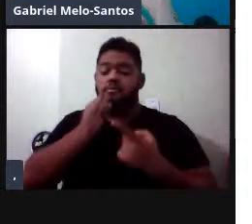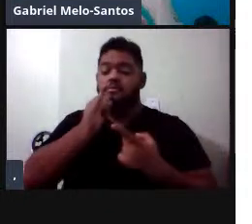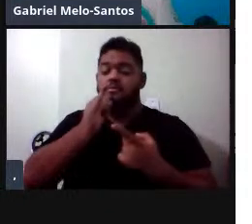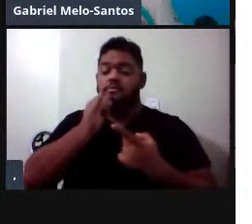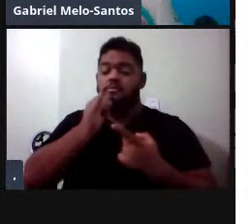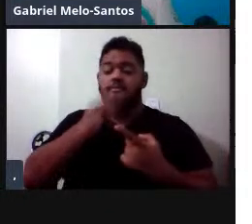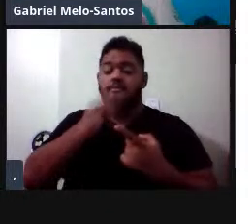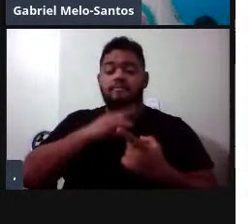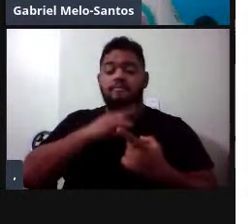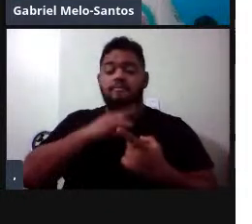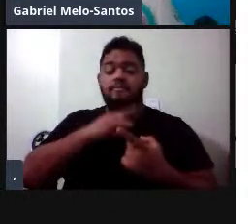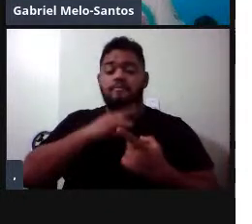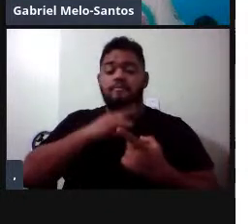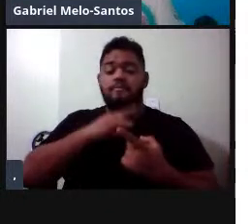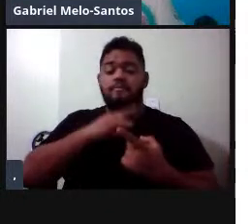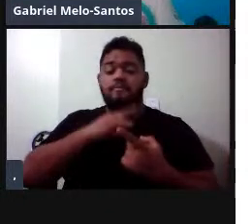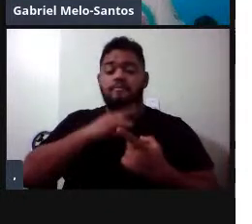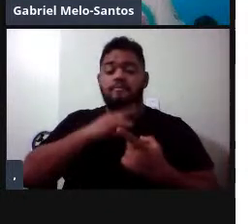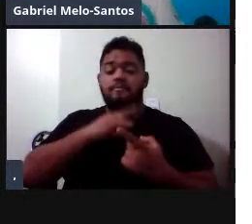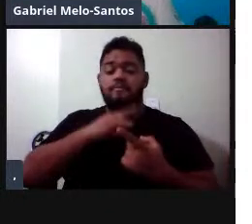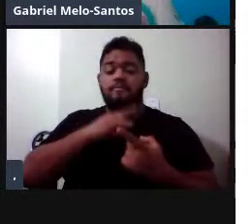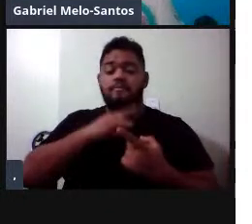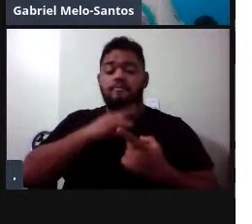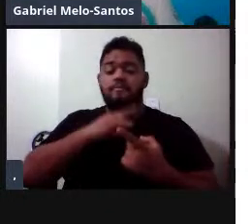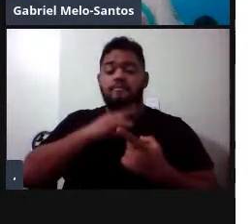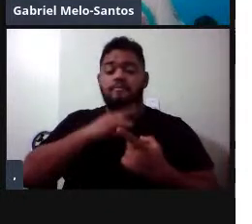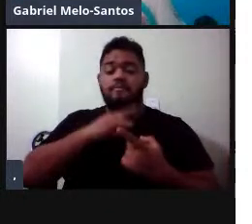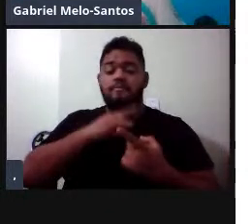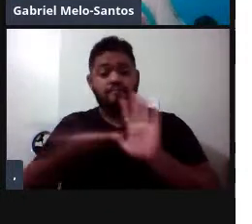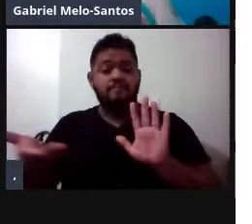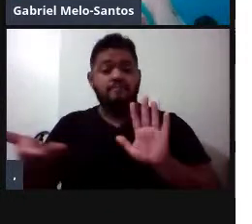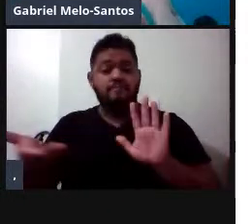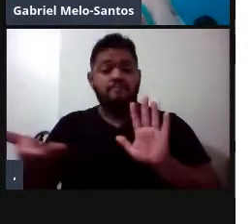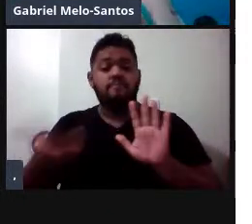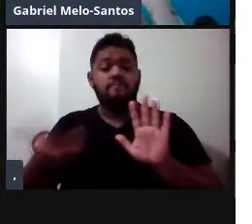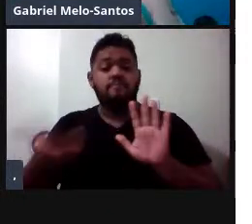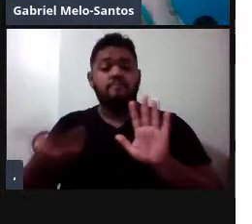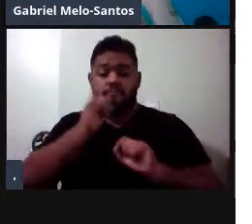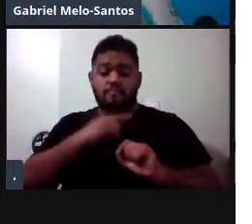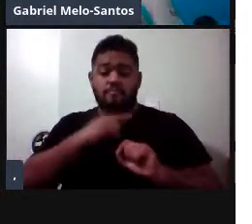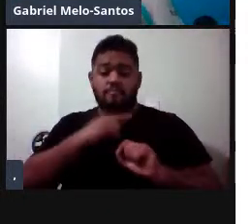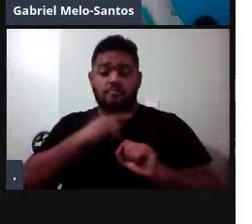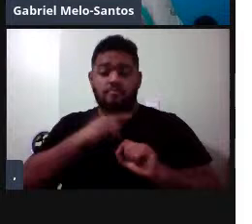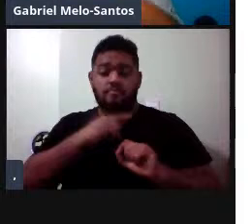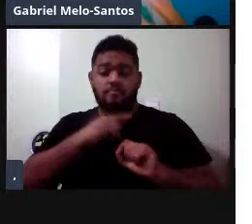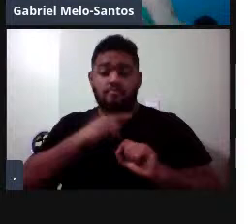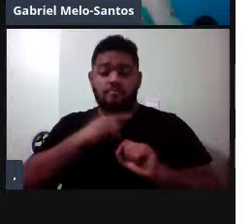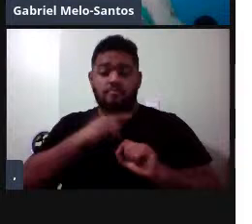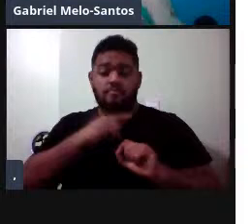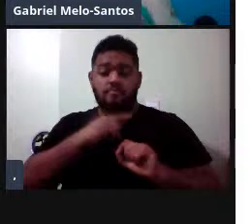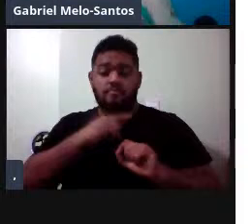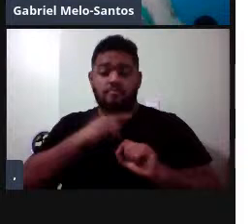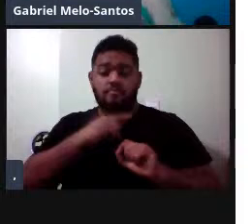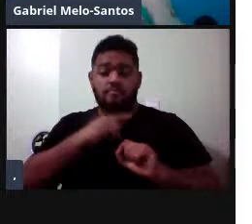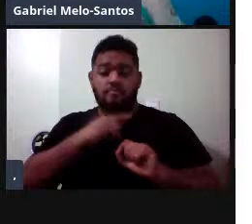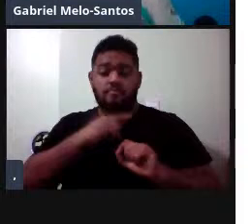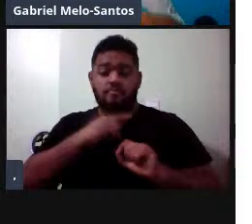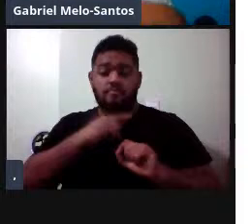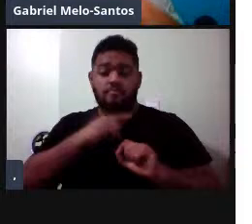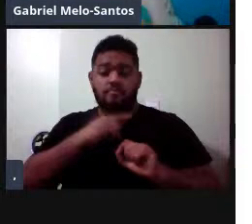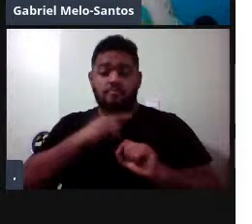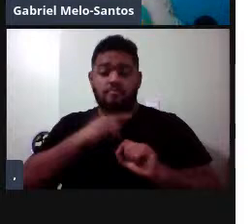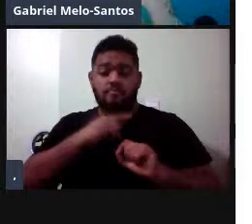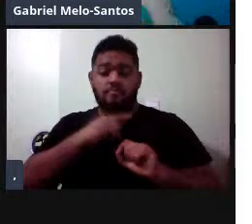conseguiu amostrar, e que apesar de eles emitirem muitos tipos sonoros, apenas alguns tipos são reproduzidos,